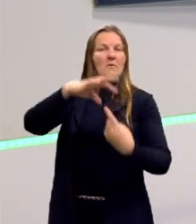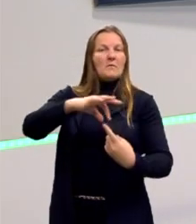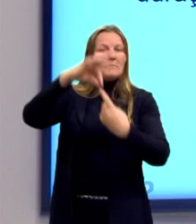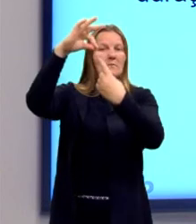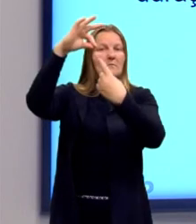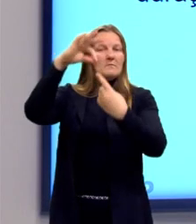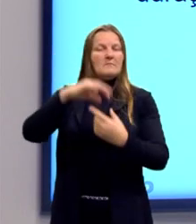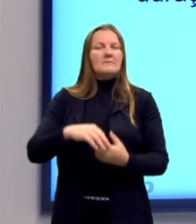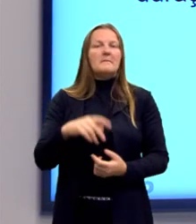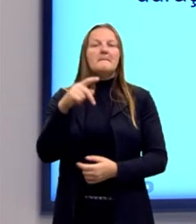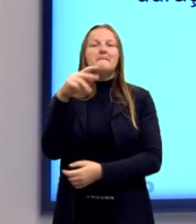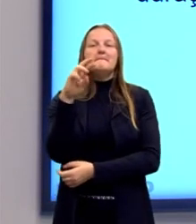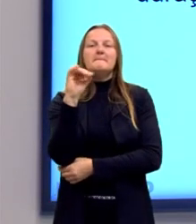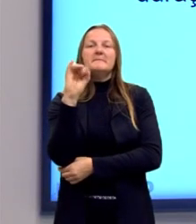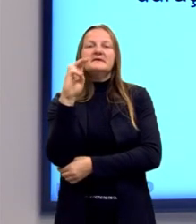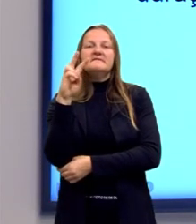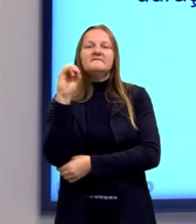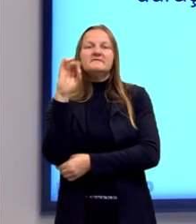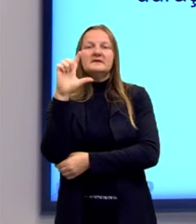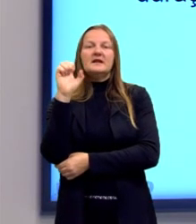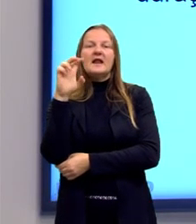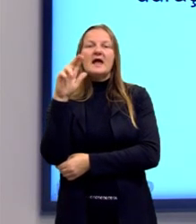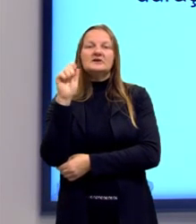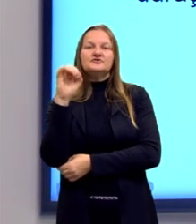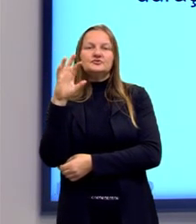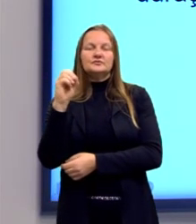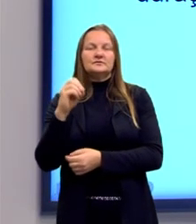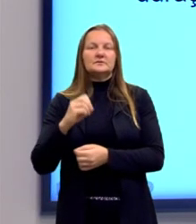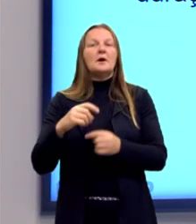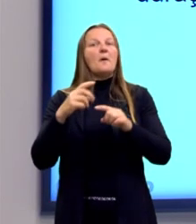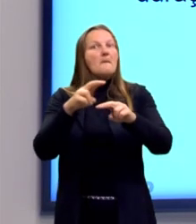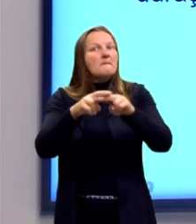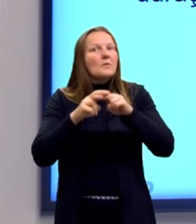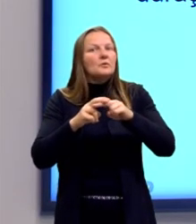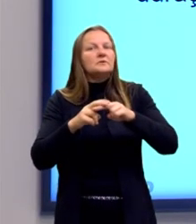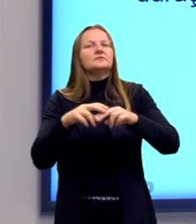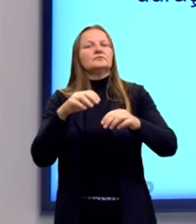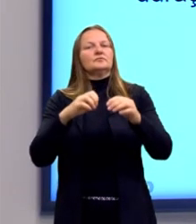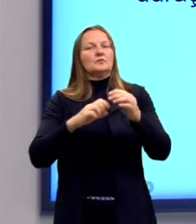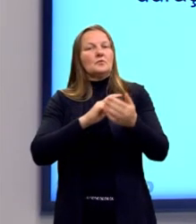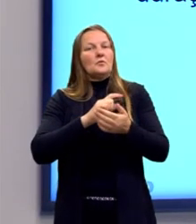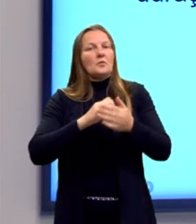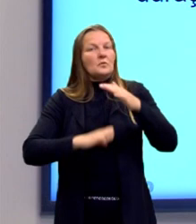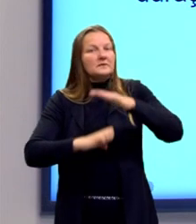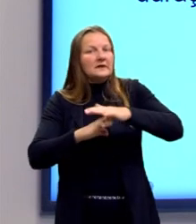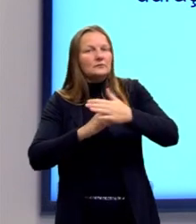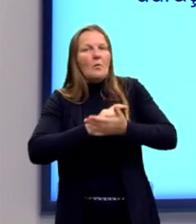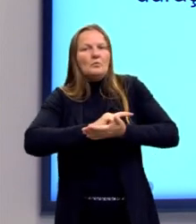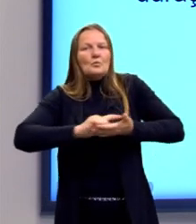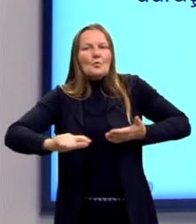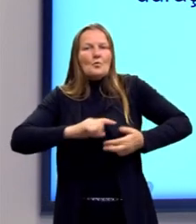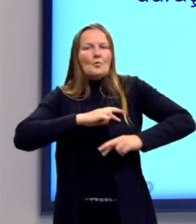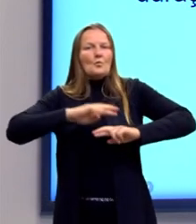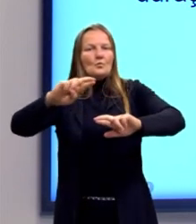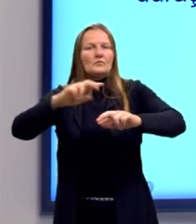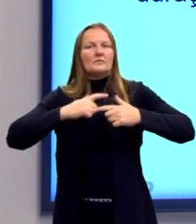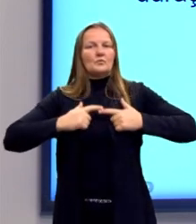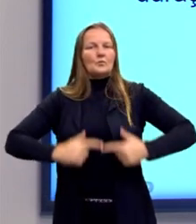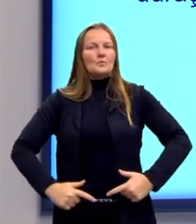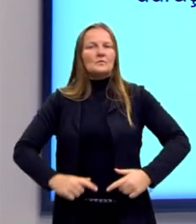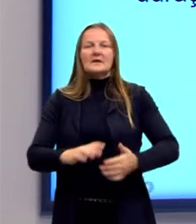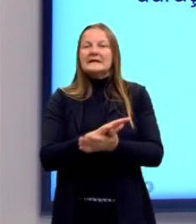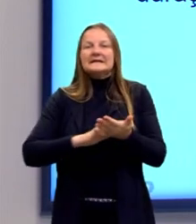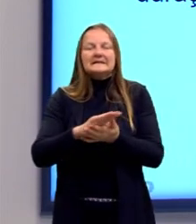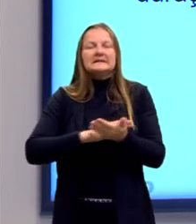interferir nos direitos humanos. Portanto, o Estado laico vem com a Revolução Francesa, em que defende e que permanece até